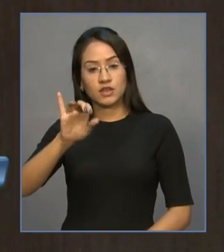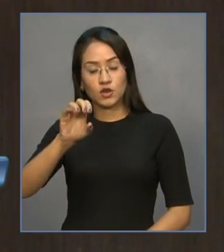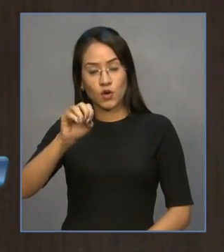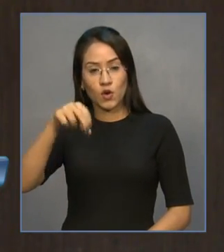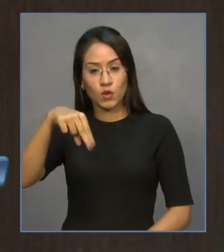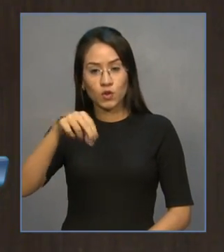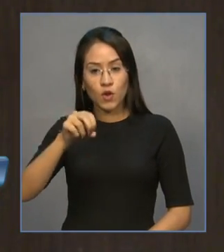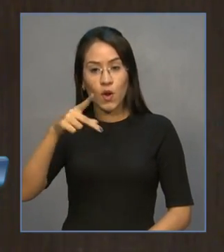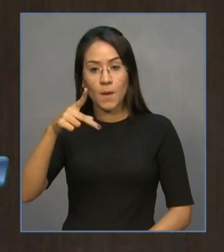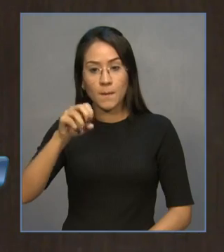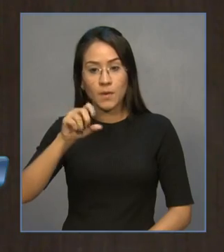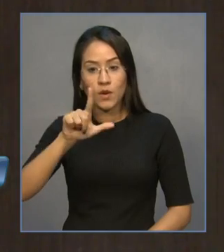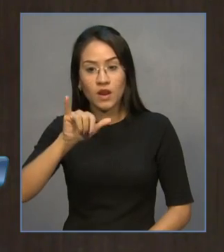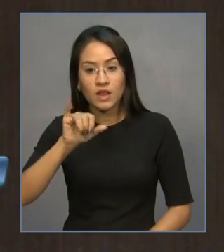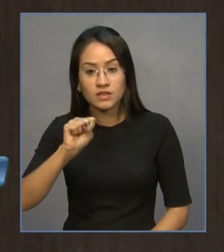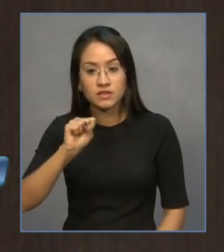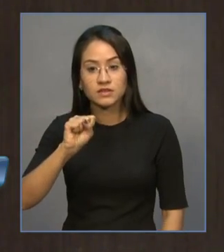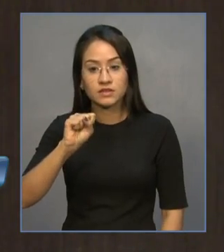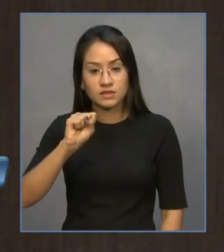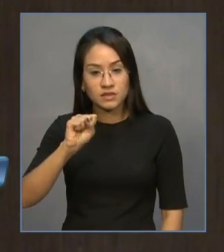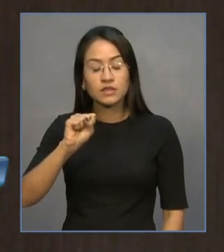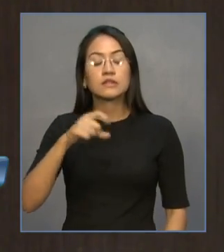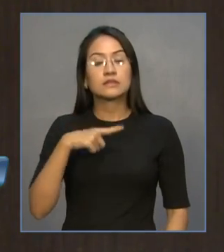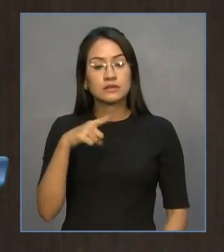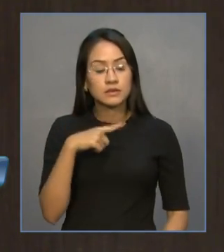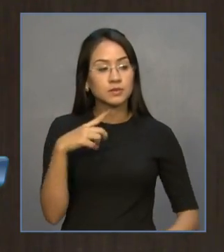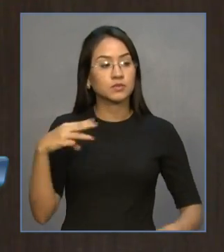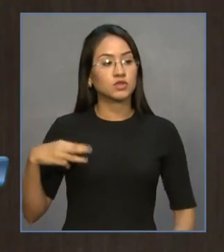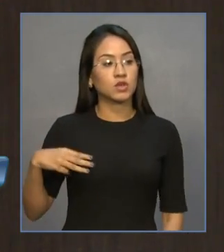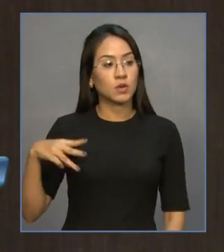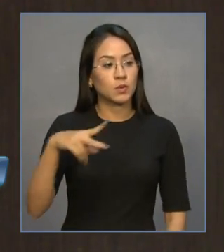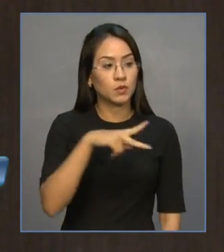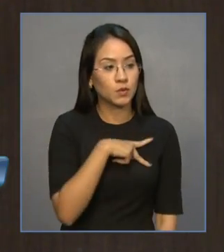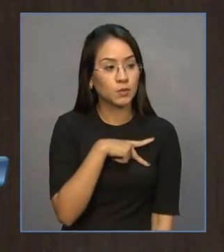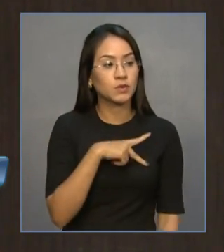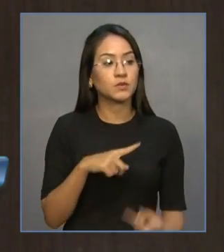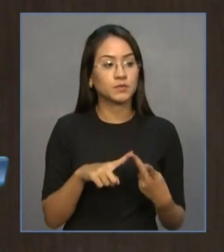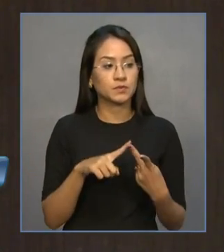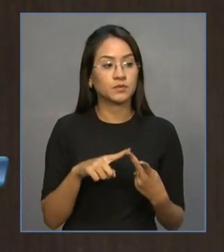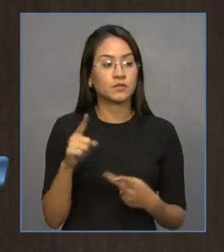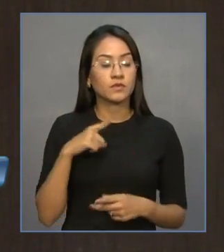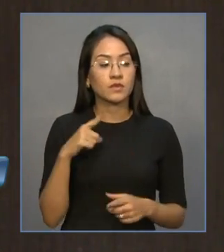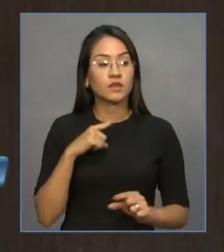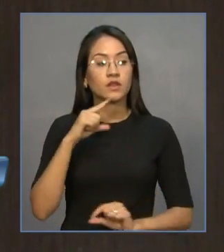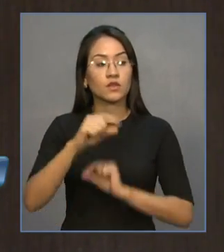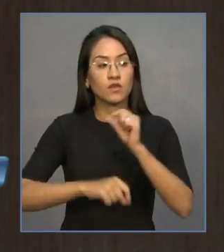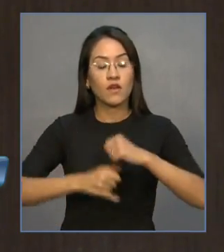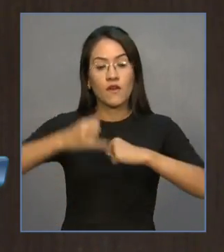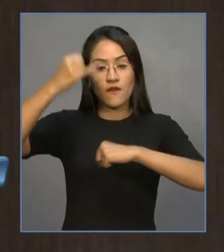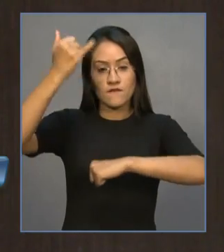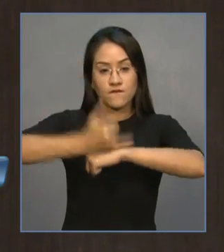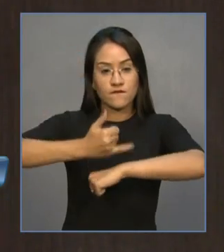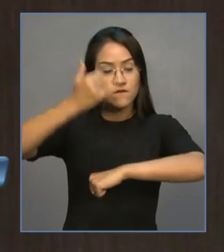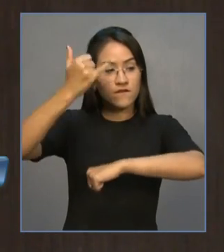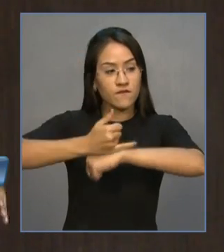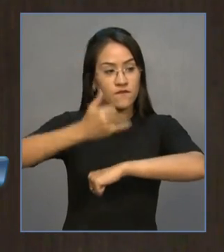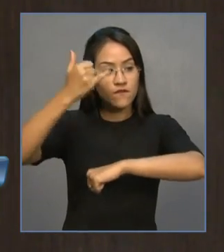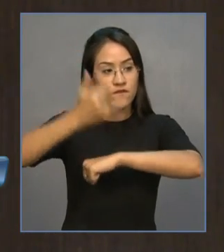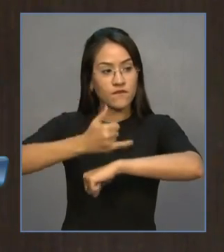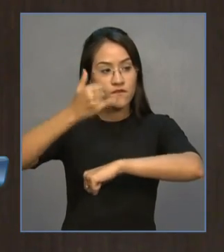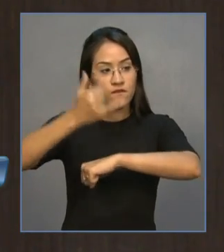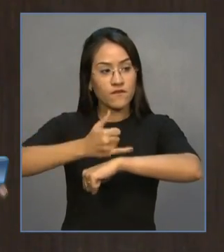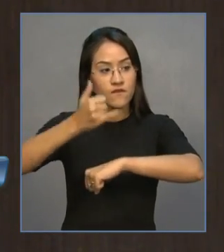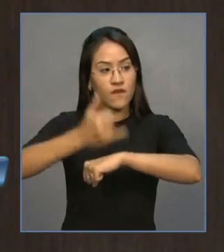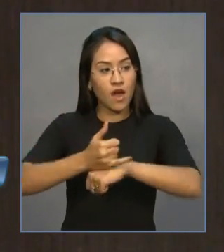tanto o Ministério Público como os órgãos ambientais têm incidido no sentido para a correção de